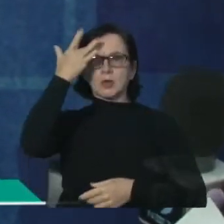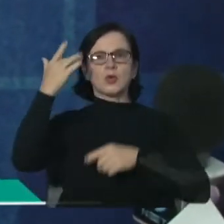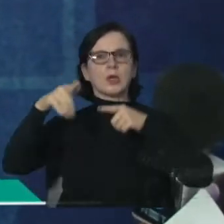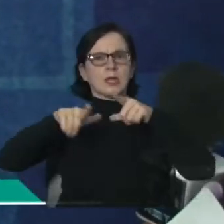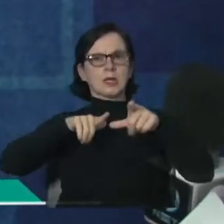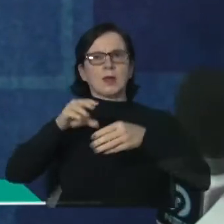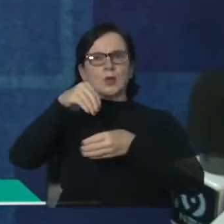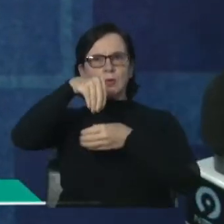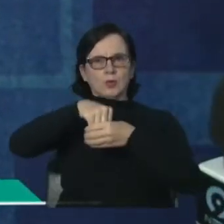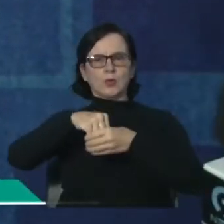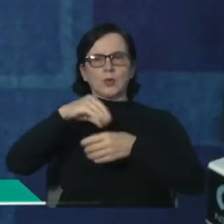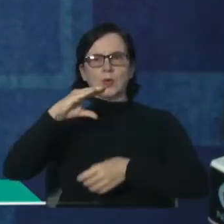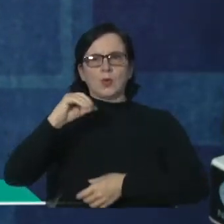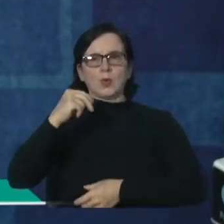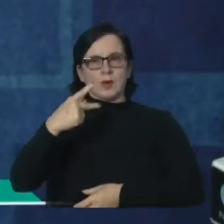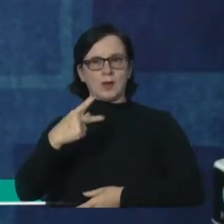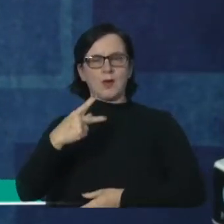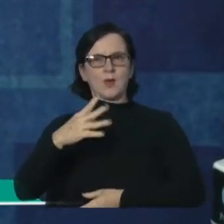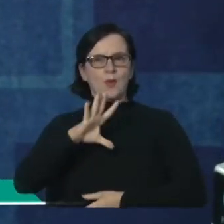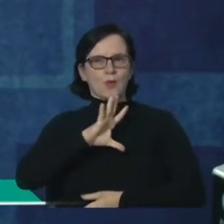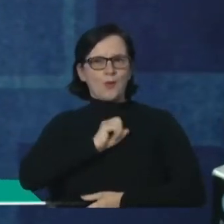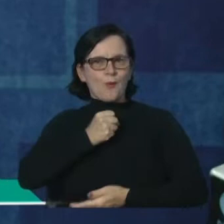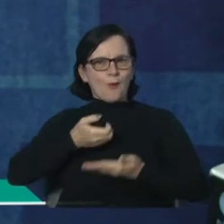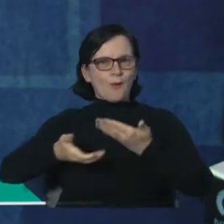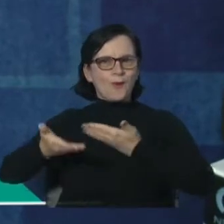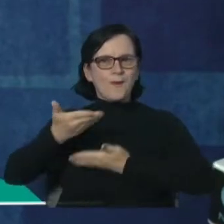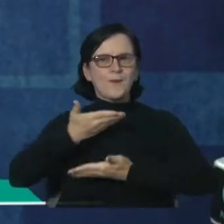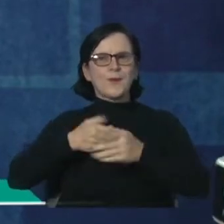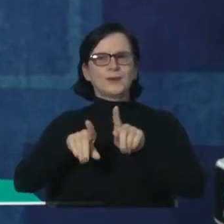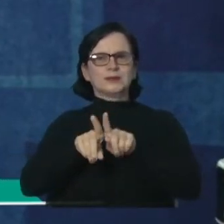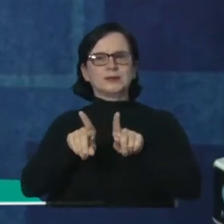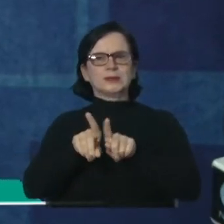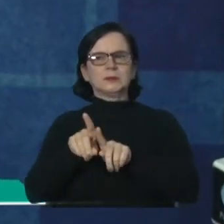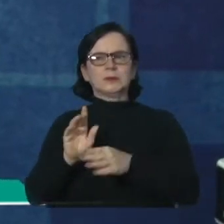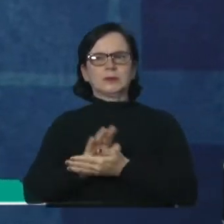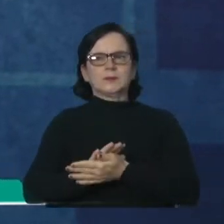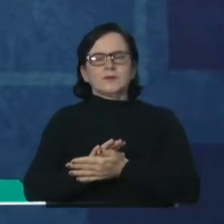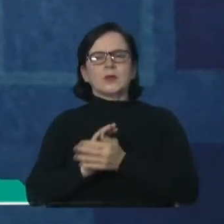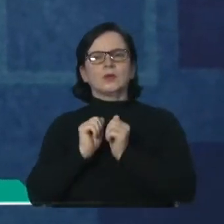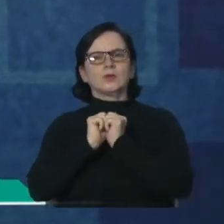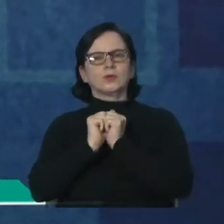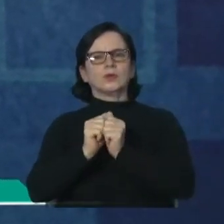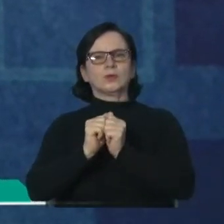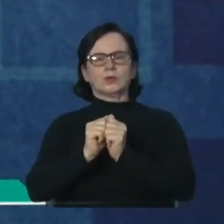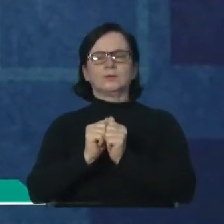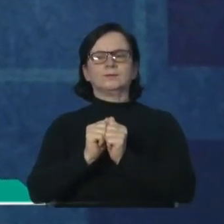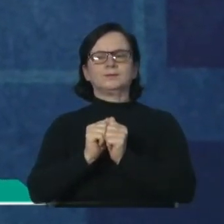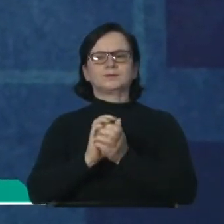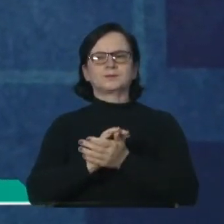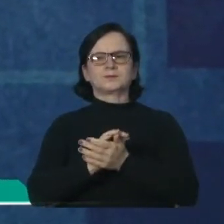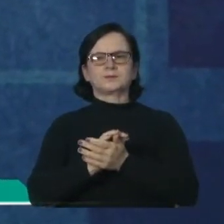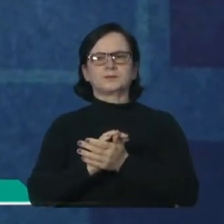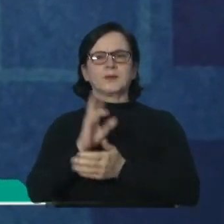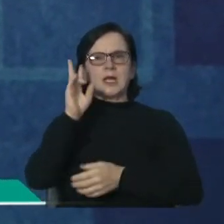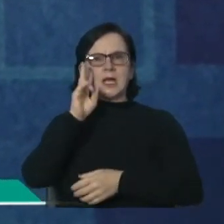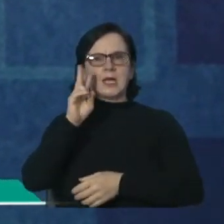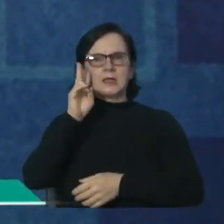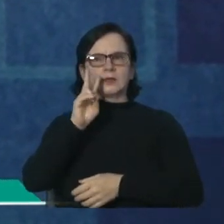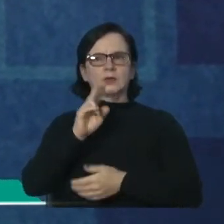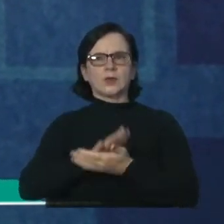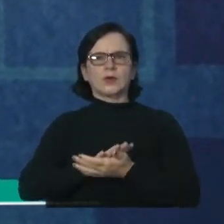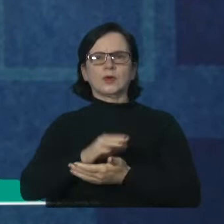hoje puderam traduzir o seu amor e a sua dedicação ao Campo de Cubatão. A história do senhor